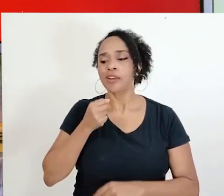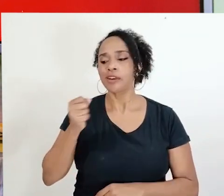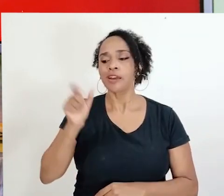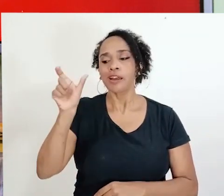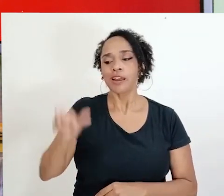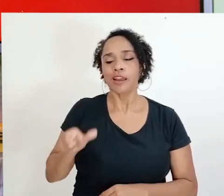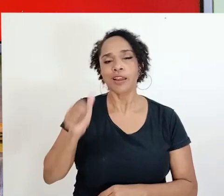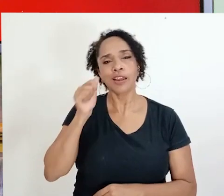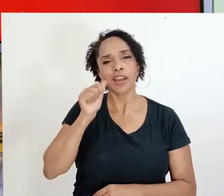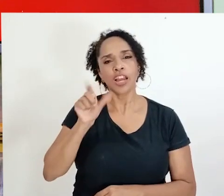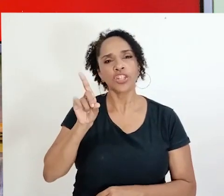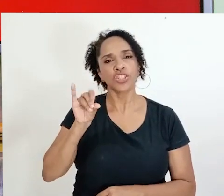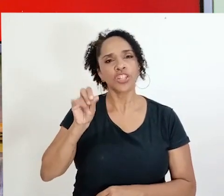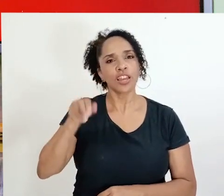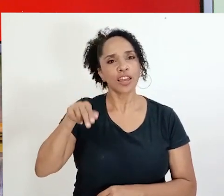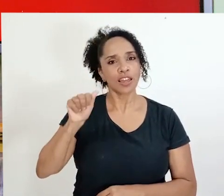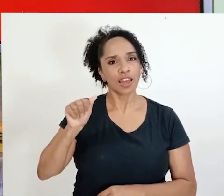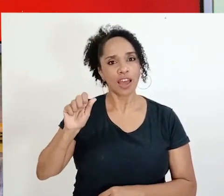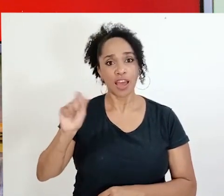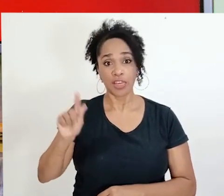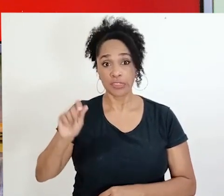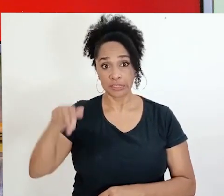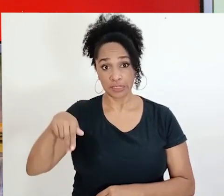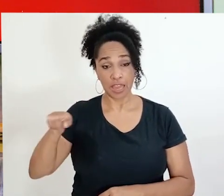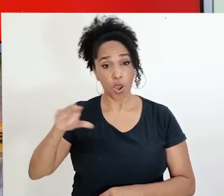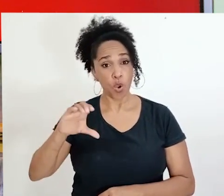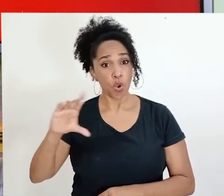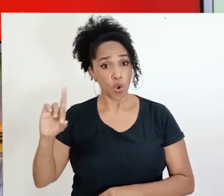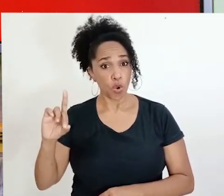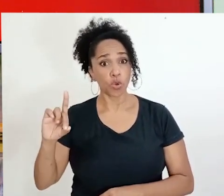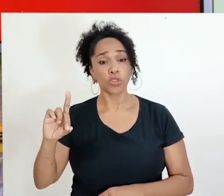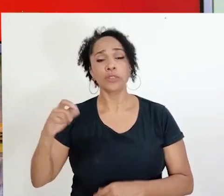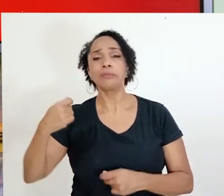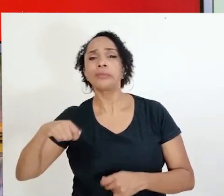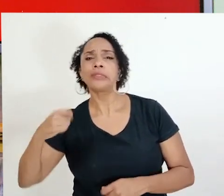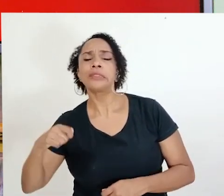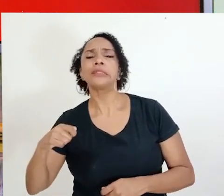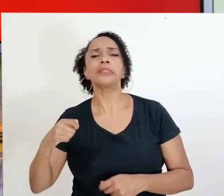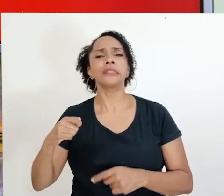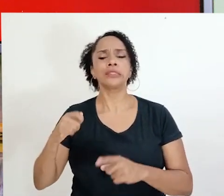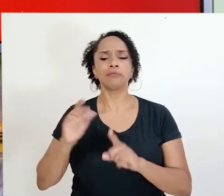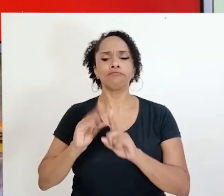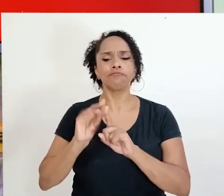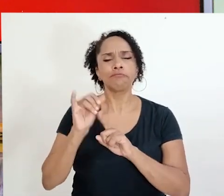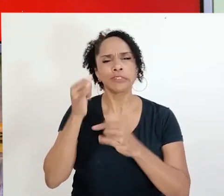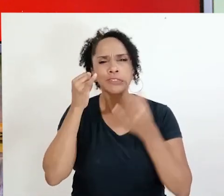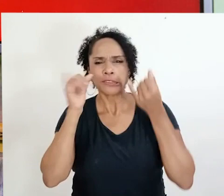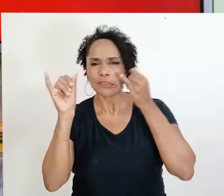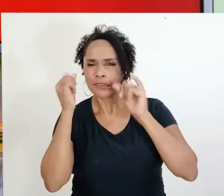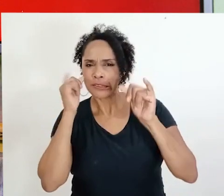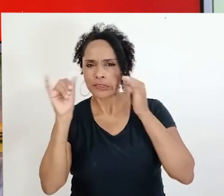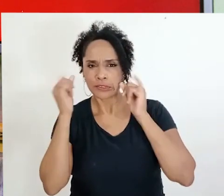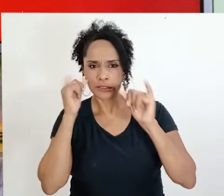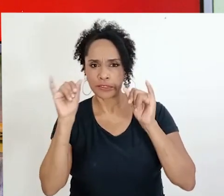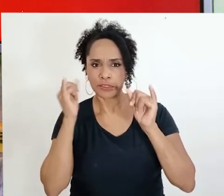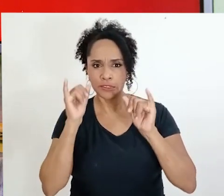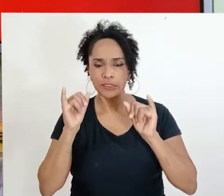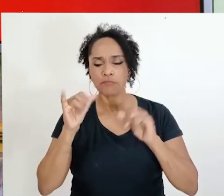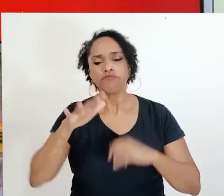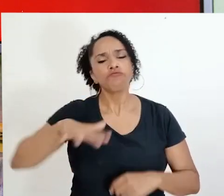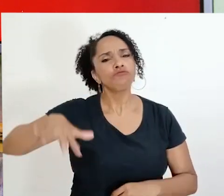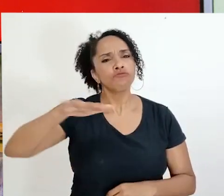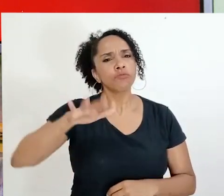Entrevista no portal com Diana Azim, coordenadora do Grupo de Trabalho de Prevenção e Combate ao